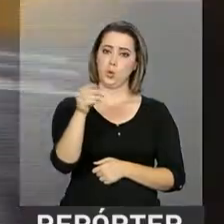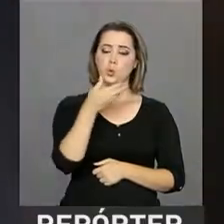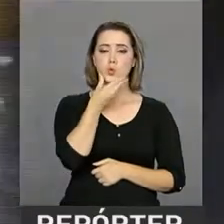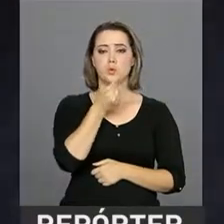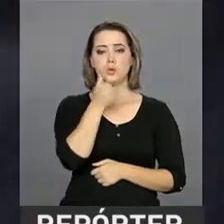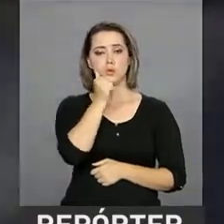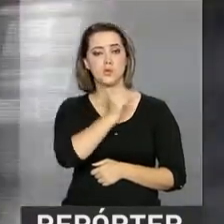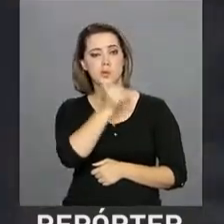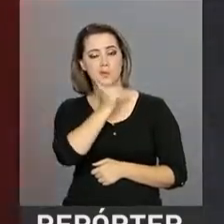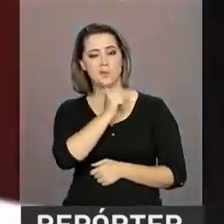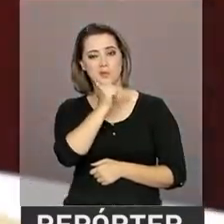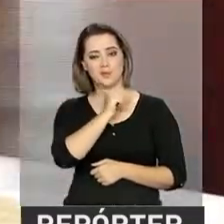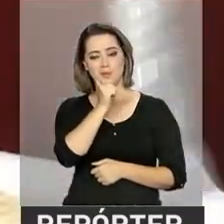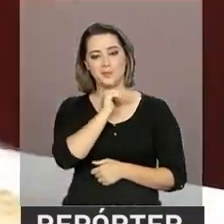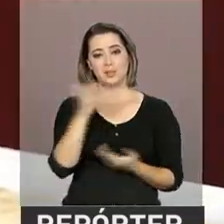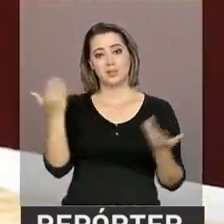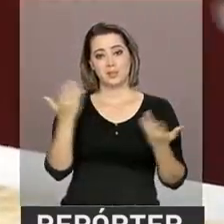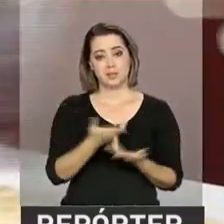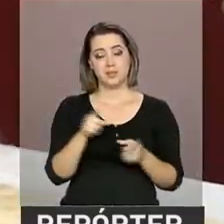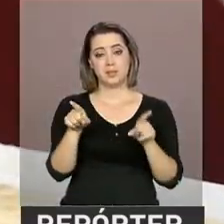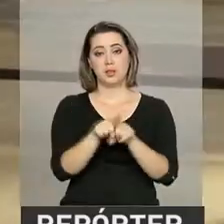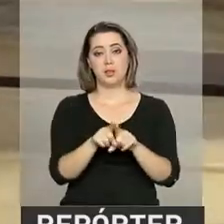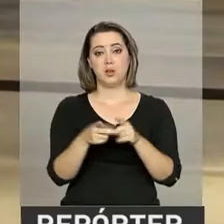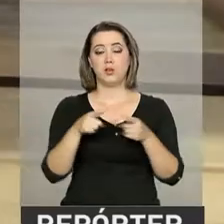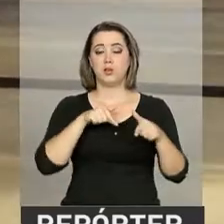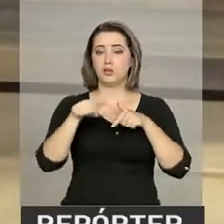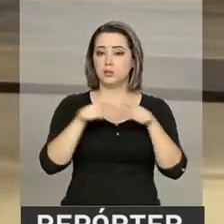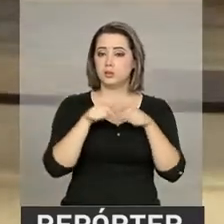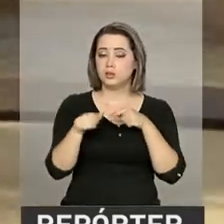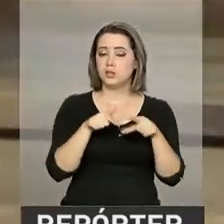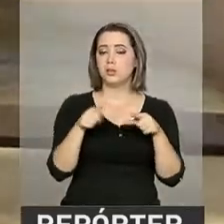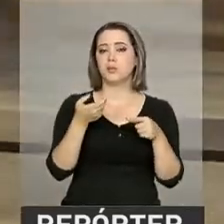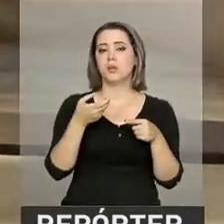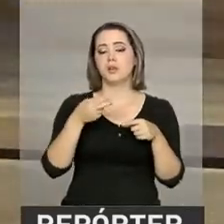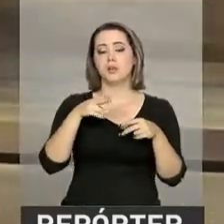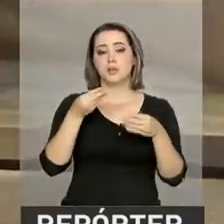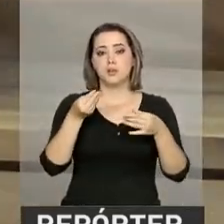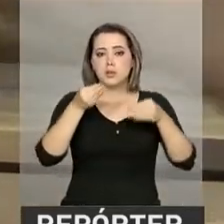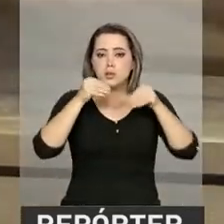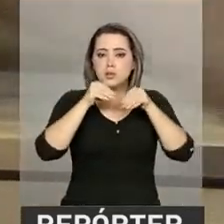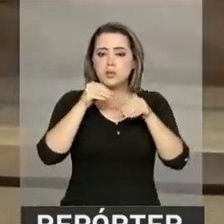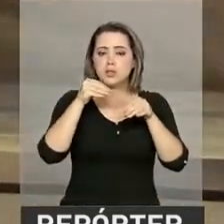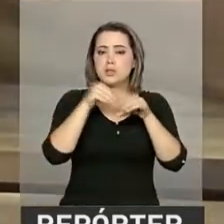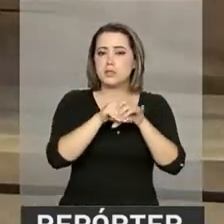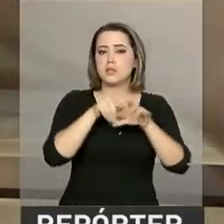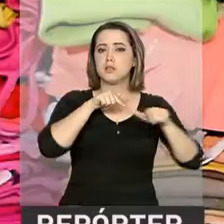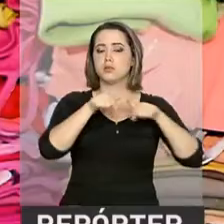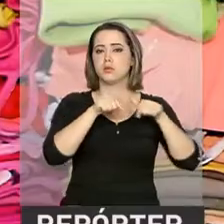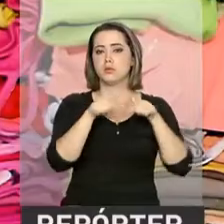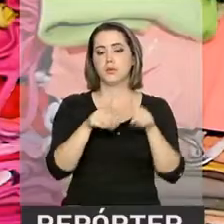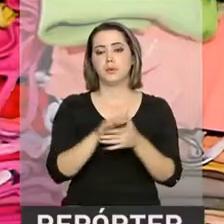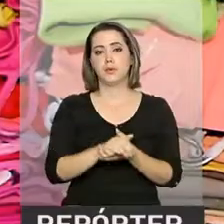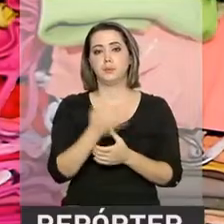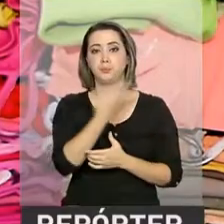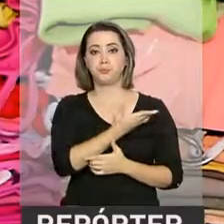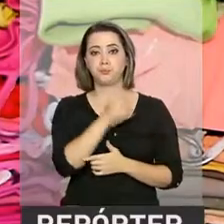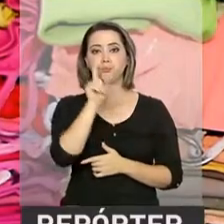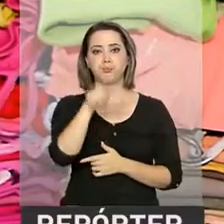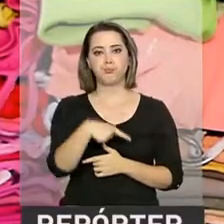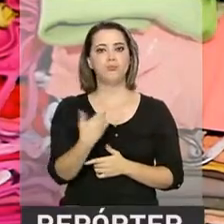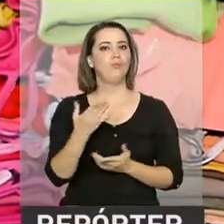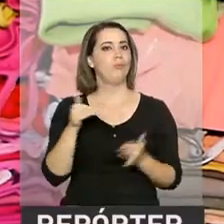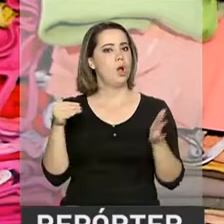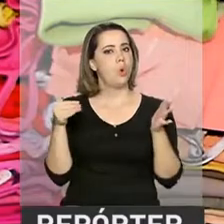mulheres que saíram dos regimes aberto e semiaberto e agora estão inseridos no mercado de trabalho. A FUNAP é a última